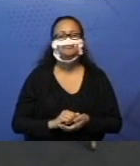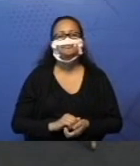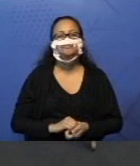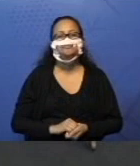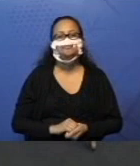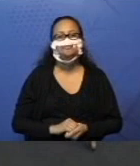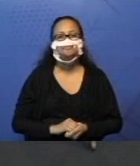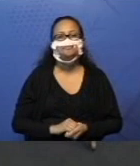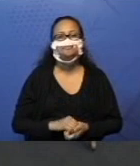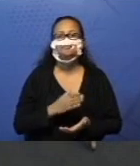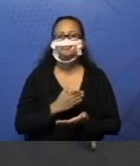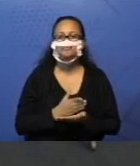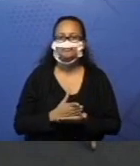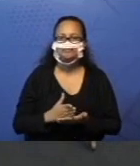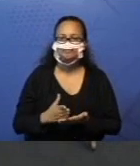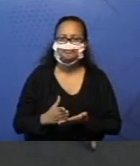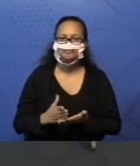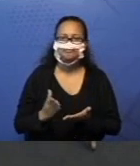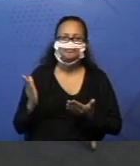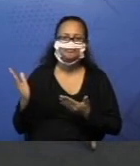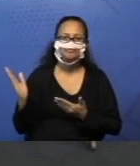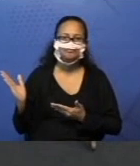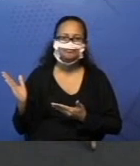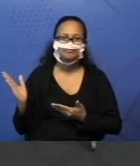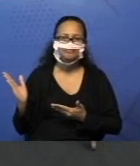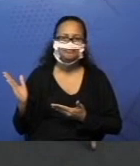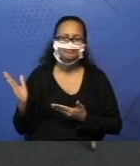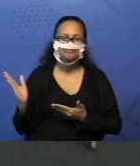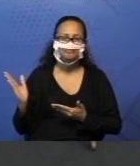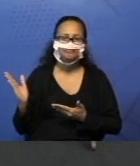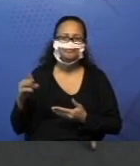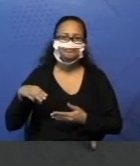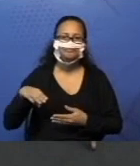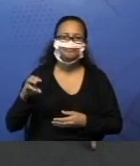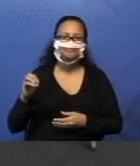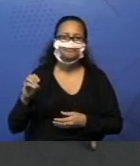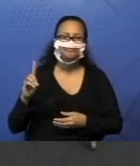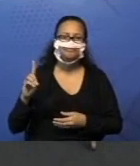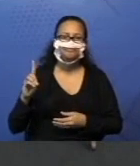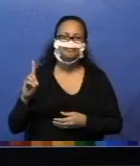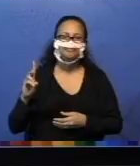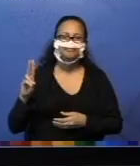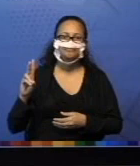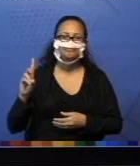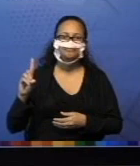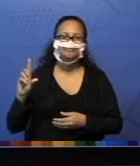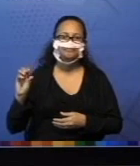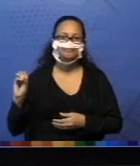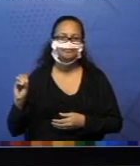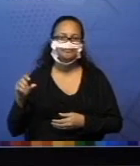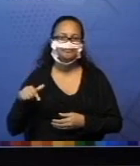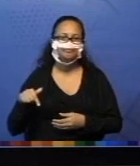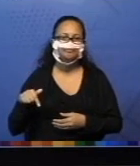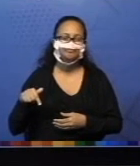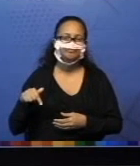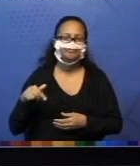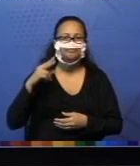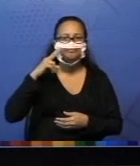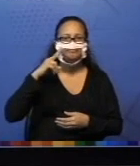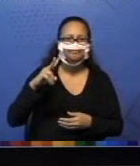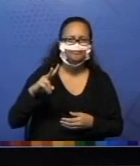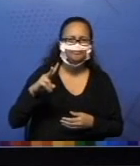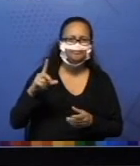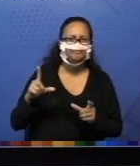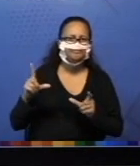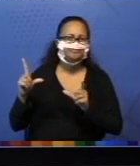Então, ela inicia desse jeito, o nosso módulo 7. Observe a imagem. Então, a gente